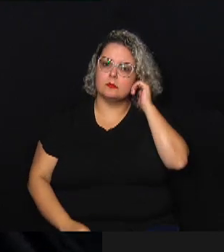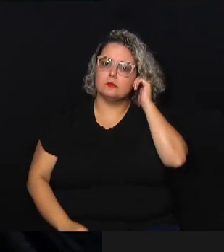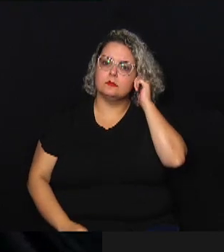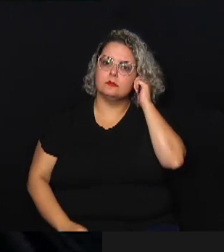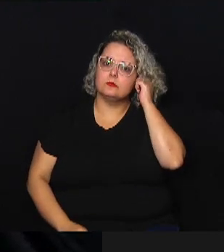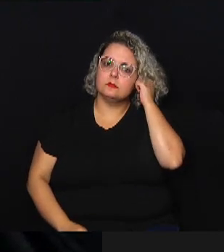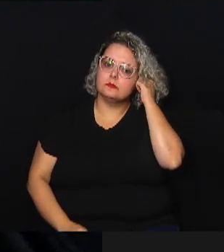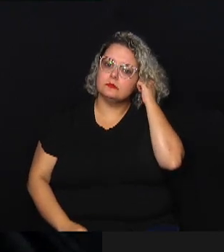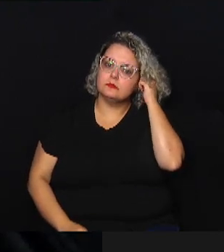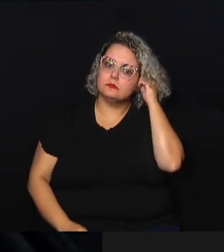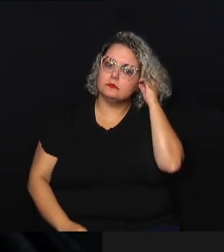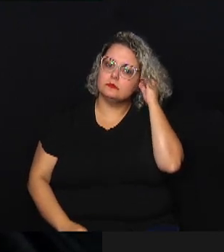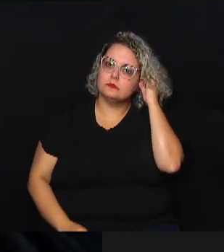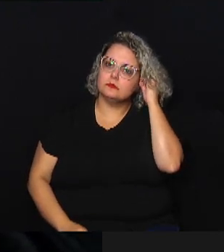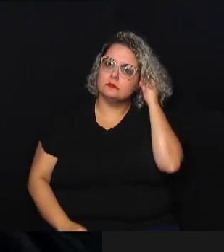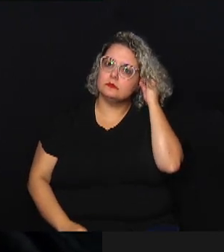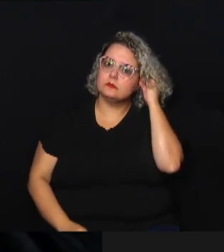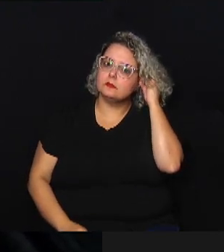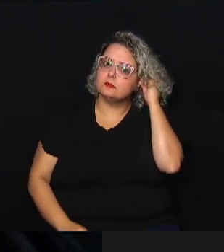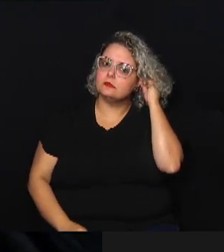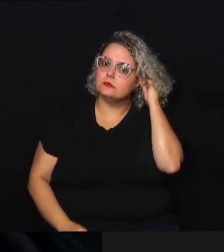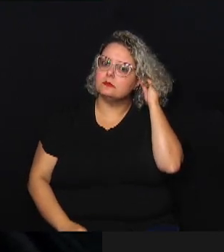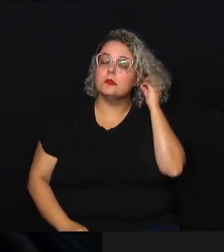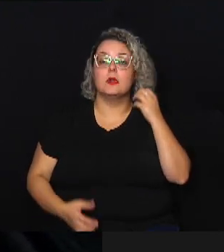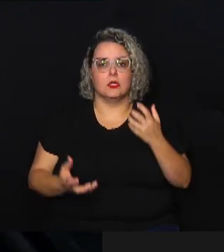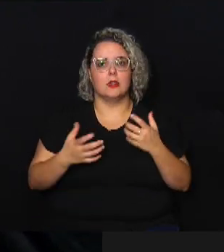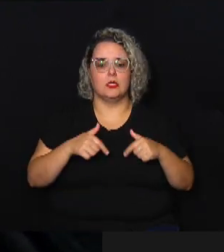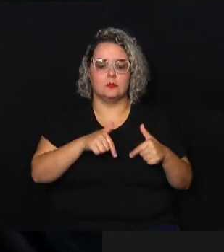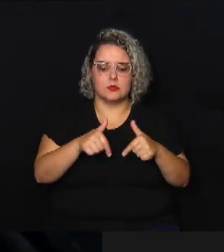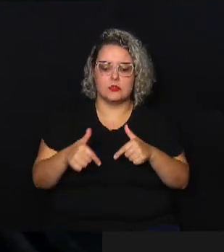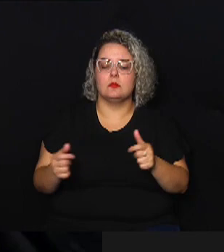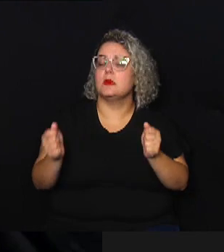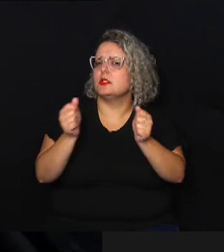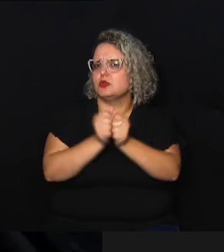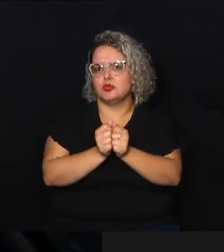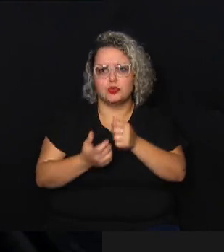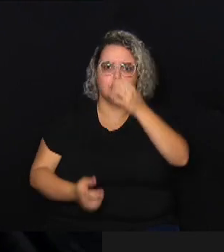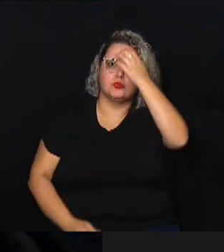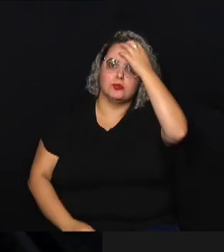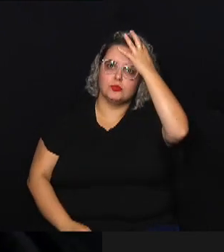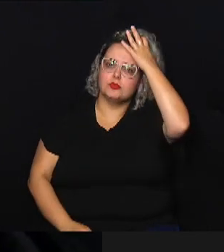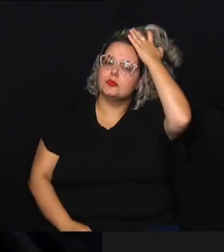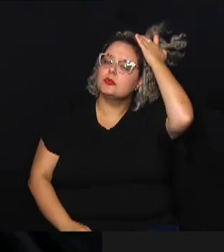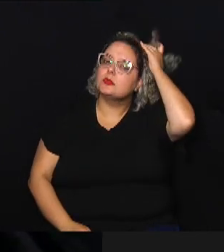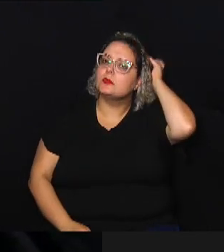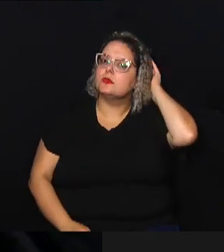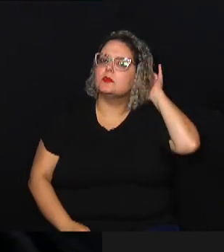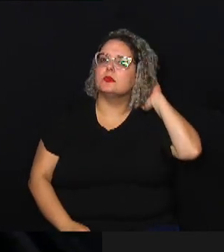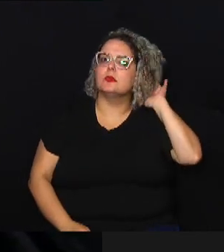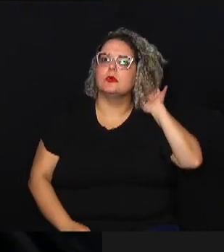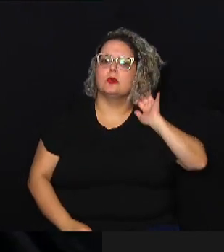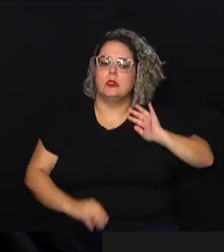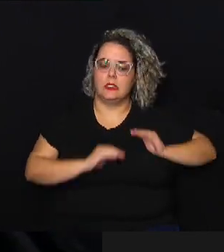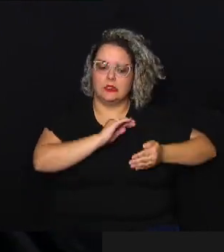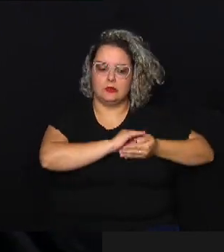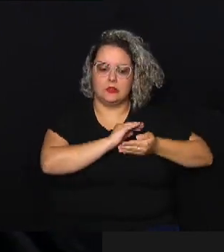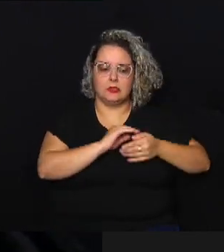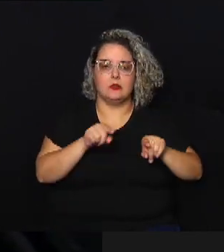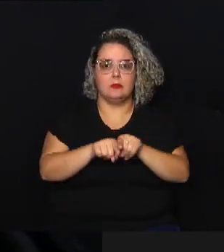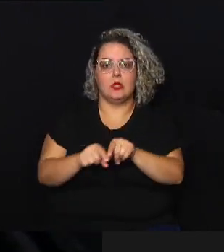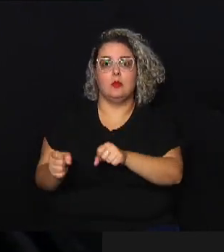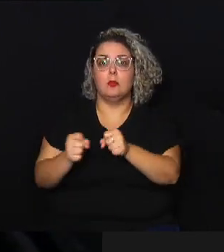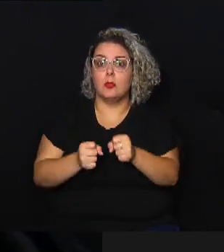a gente pretende trabalhar essas questões junto enfim com a defesa civil com o poder público no sentido de